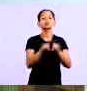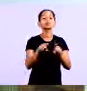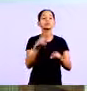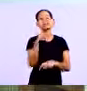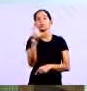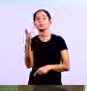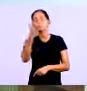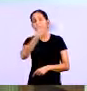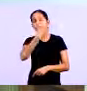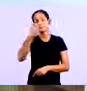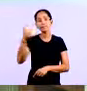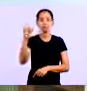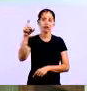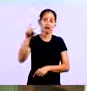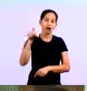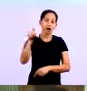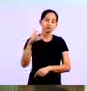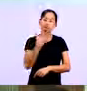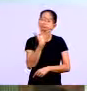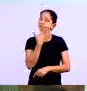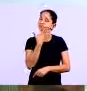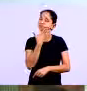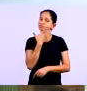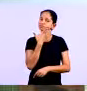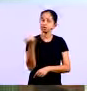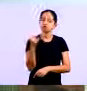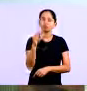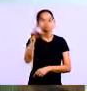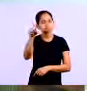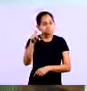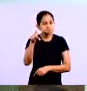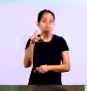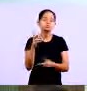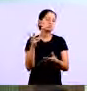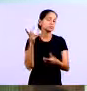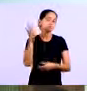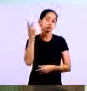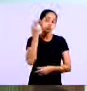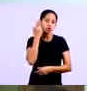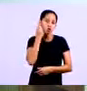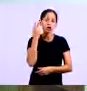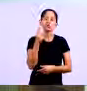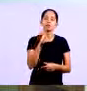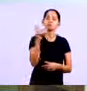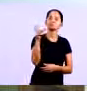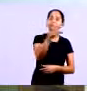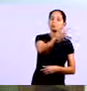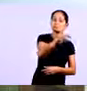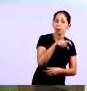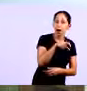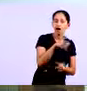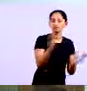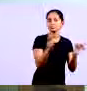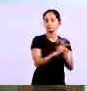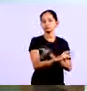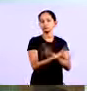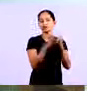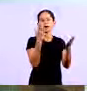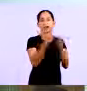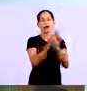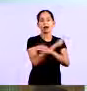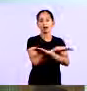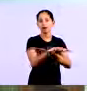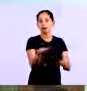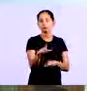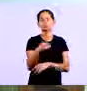ito. Então, um cliente pode comprar com um cartão de crédito e aquele valor vai ser todo mês, vai ser reposto, se você vender parcelado, todo mês vai ser